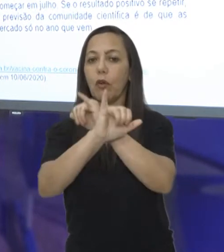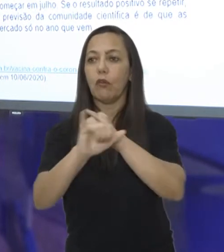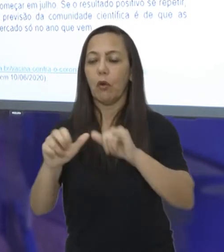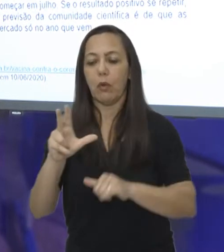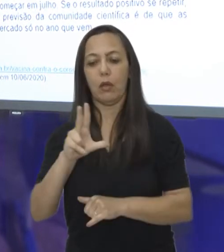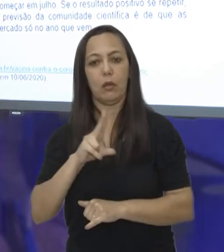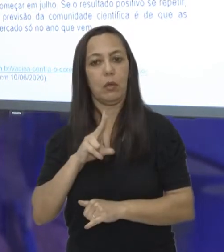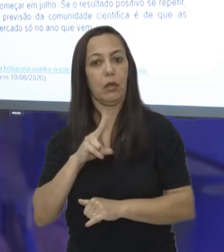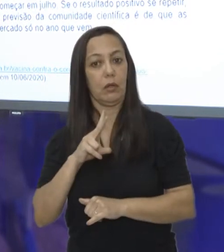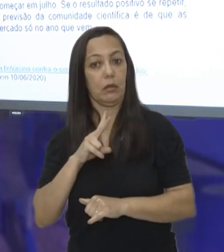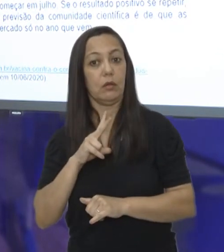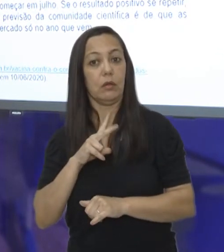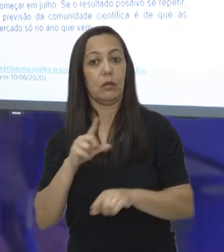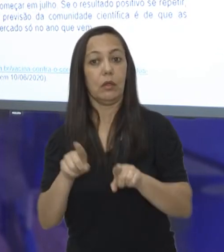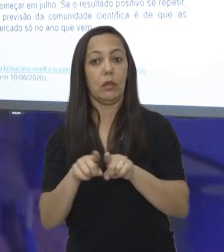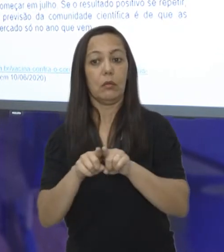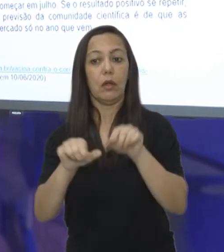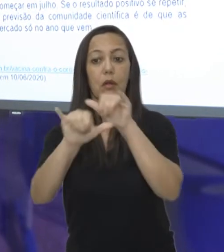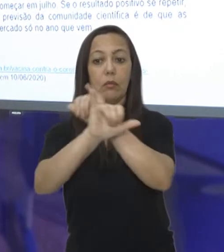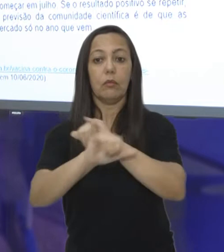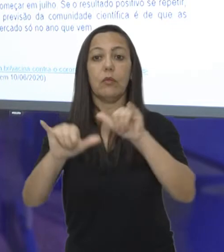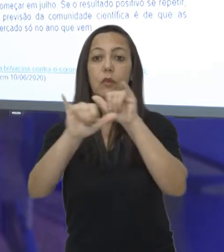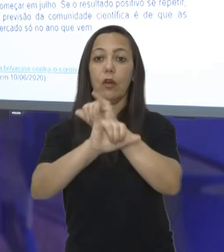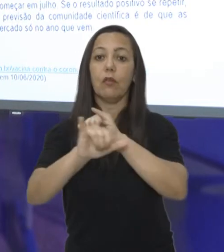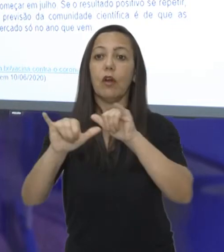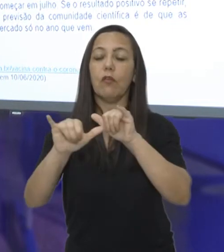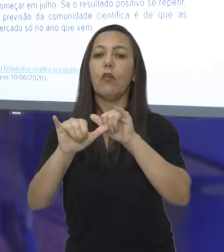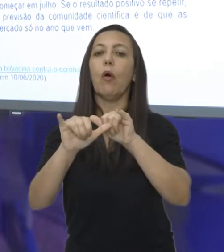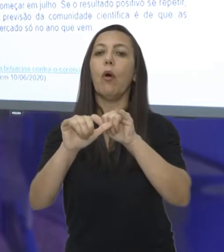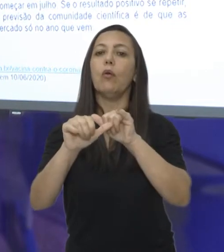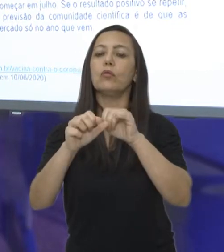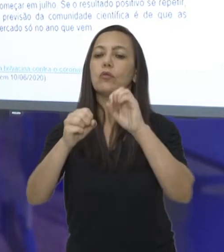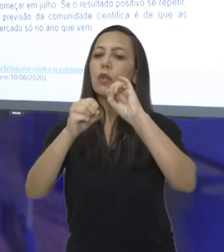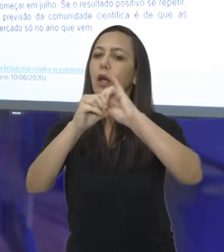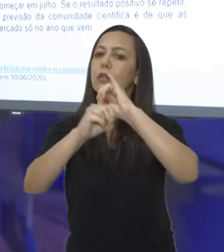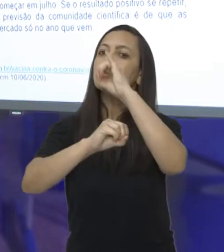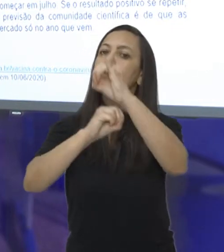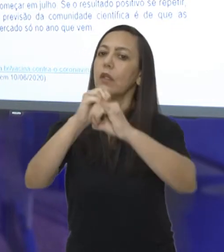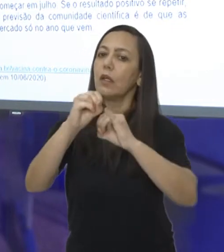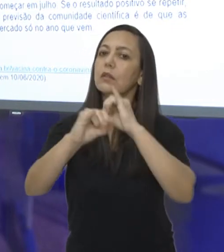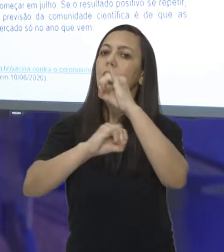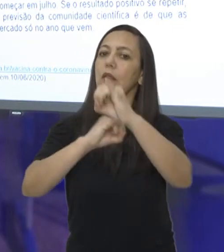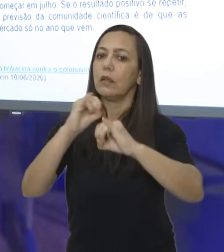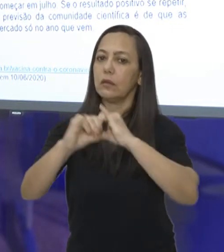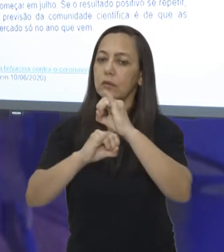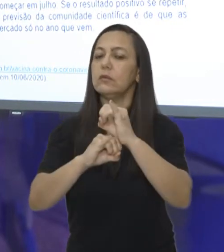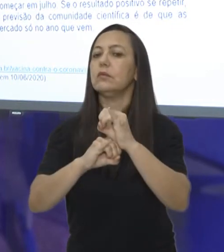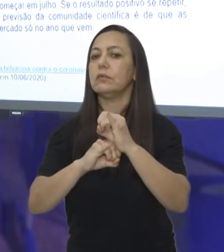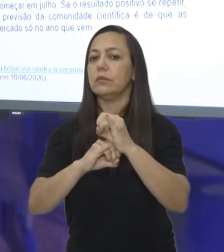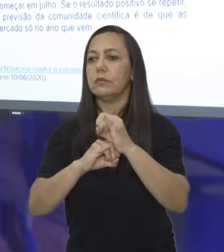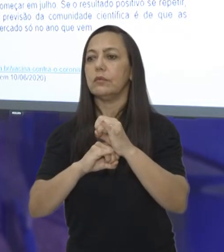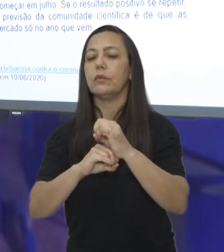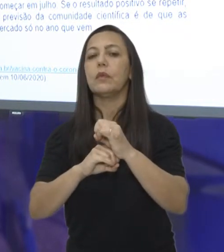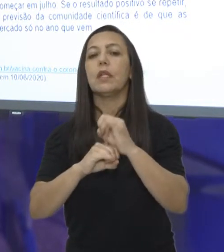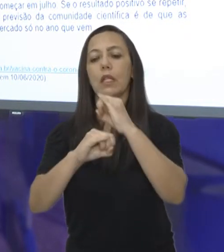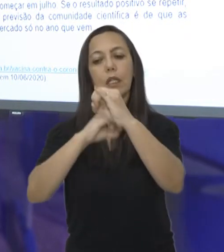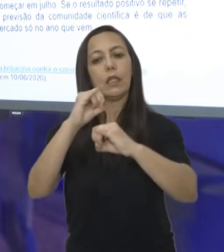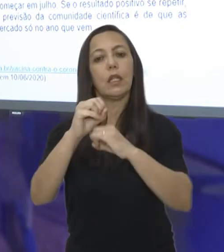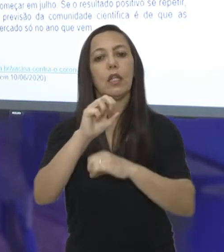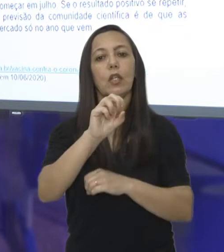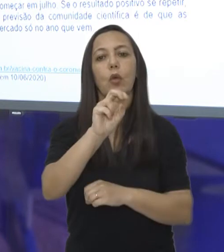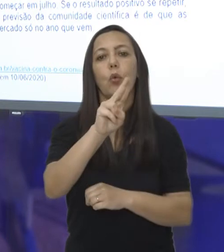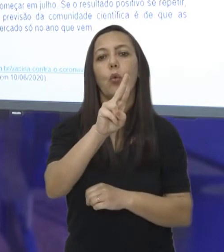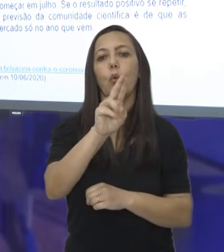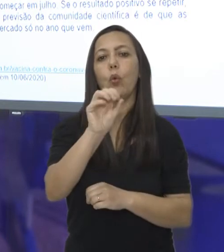e uma fonte digital, que é uma fonte virtual, como o site UOL e o site Terra e o Globo, uma